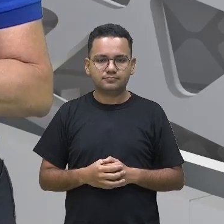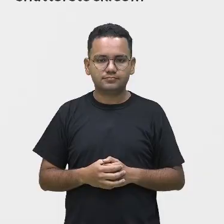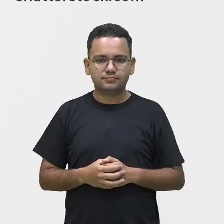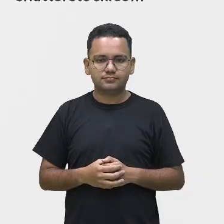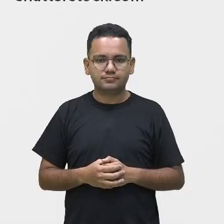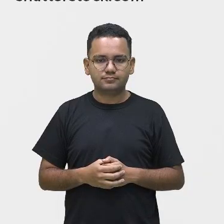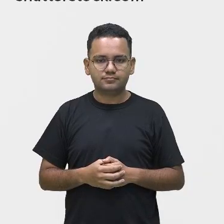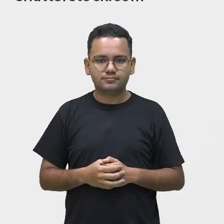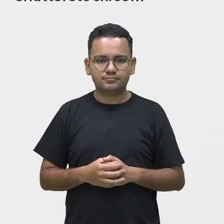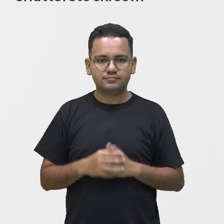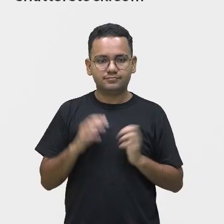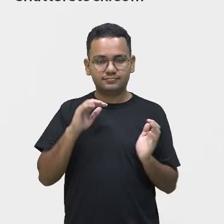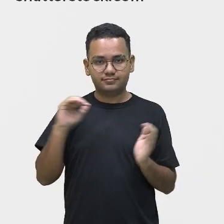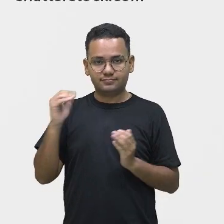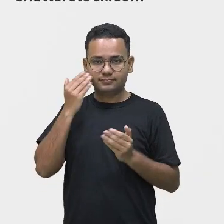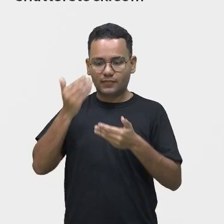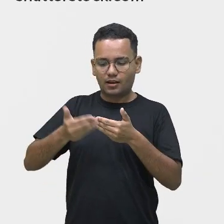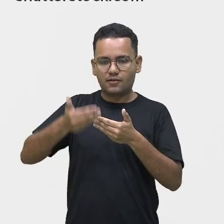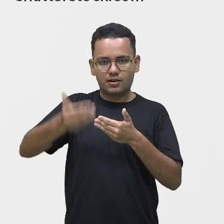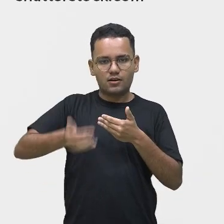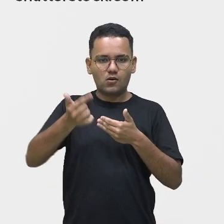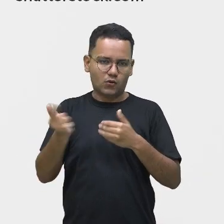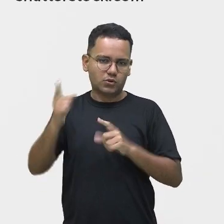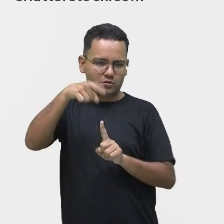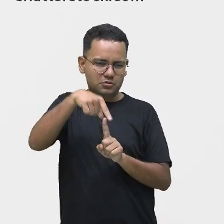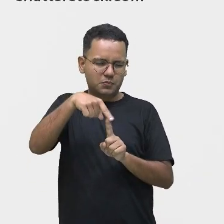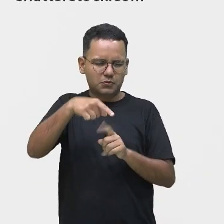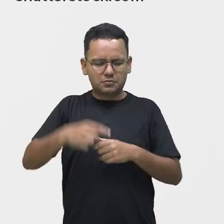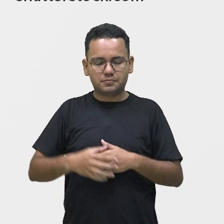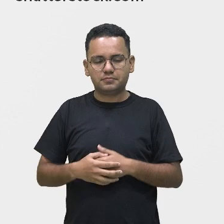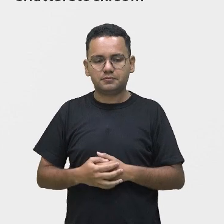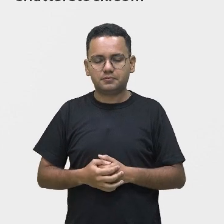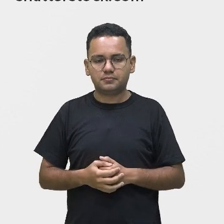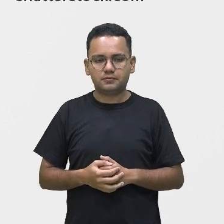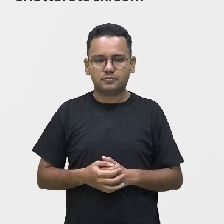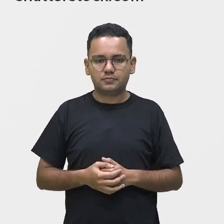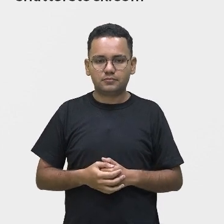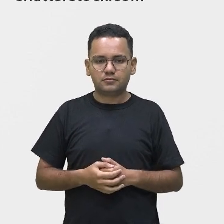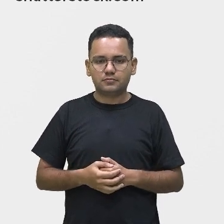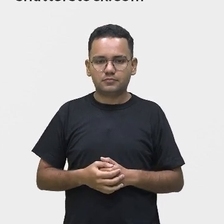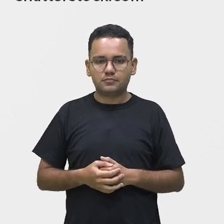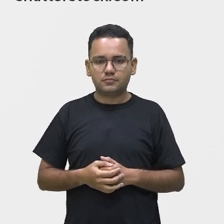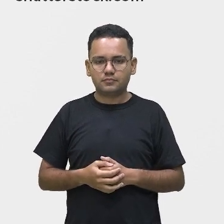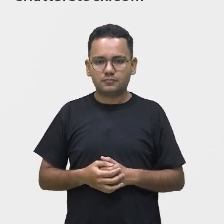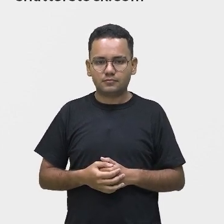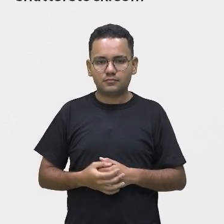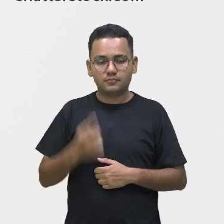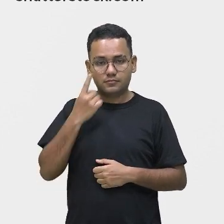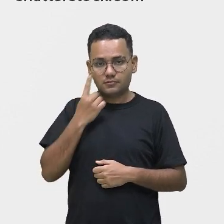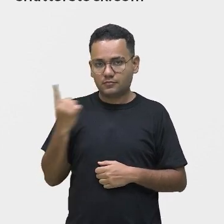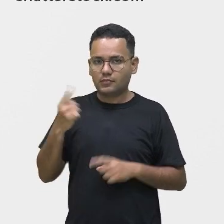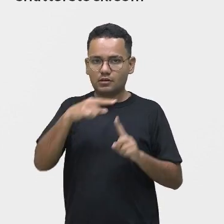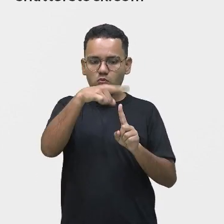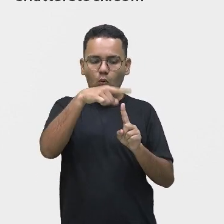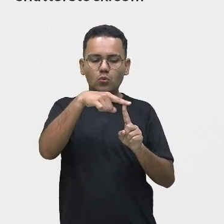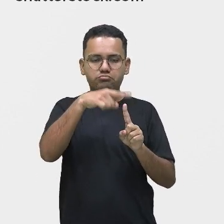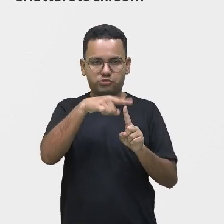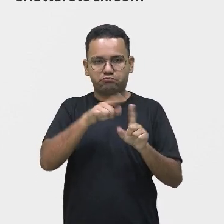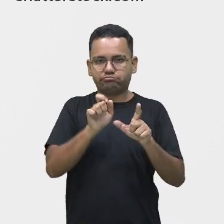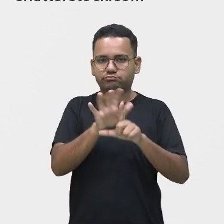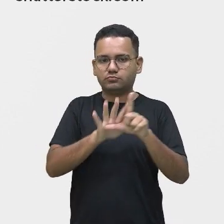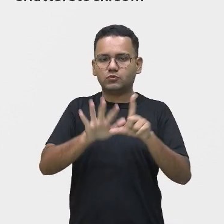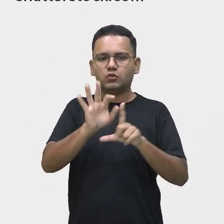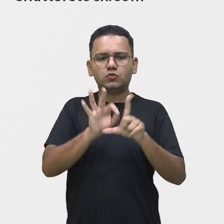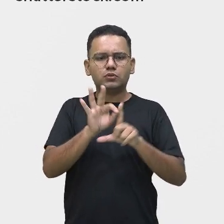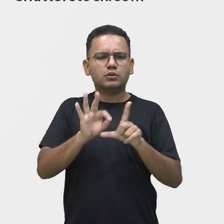de infográfico, porque tem o infográfico encicoplédico, que é